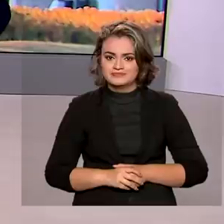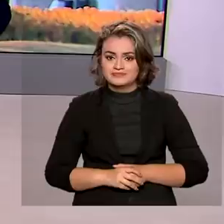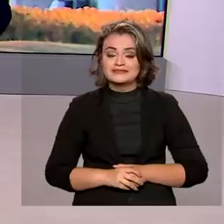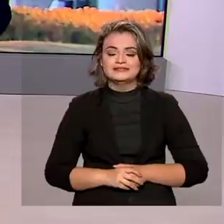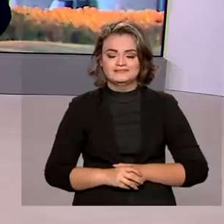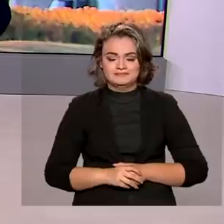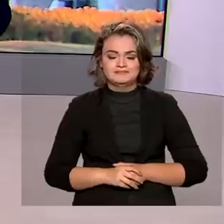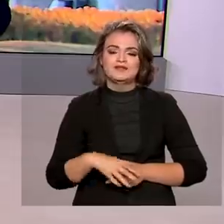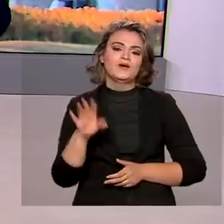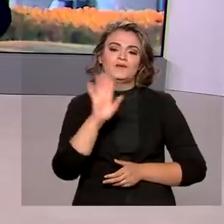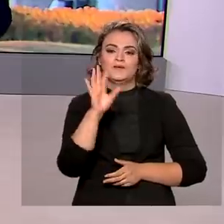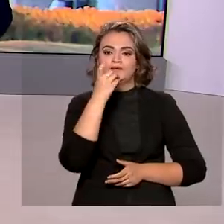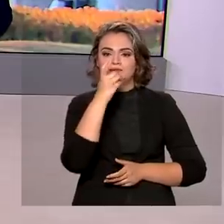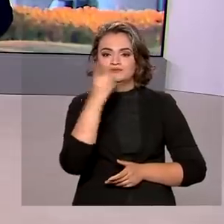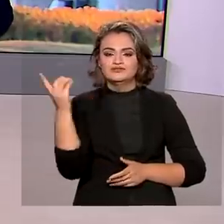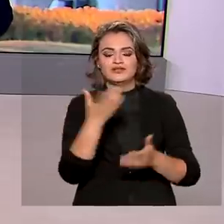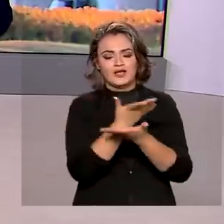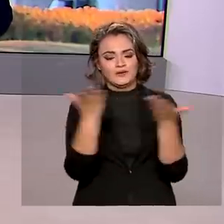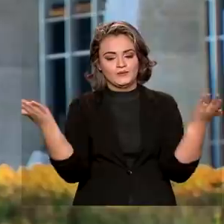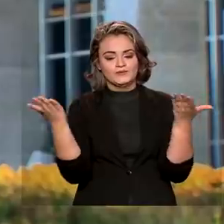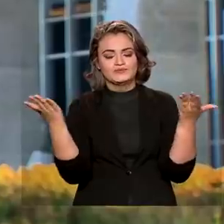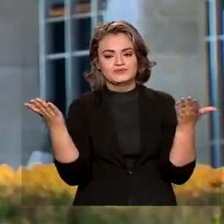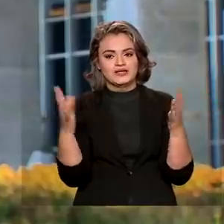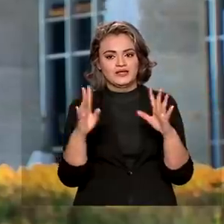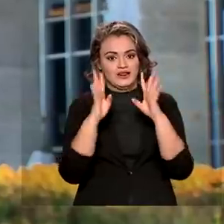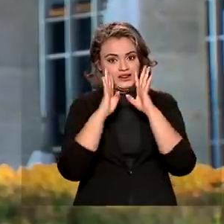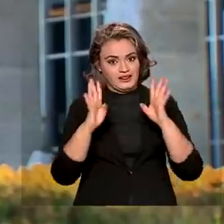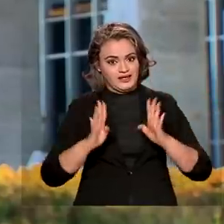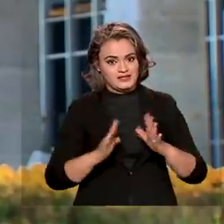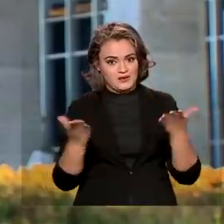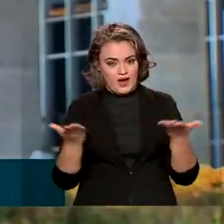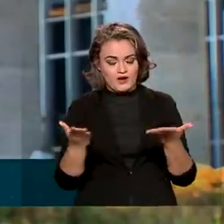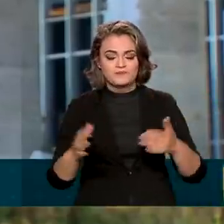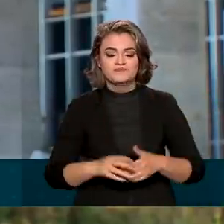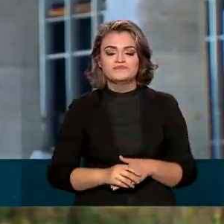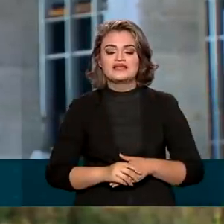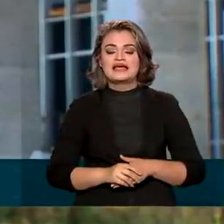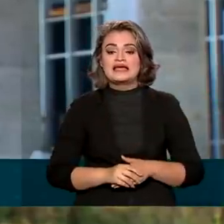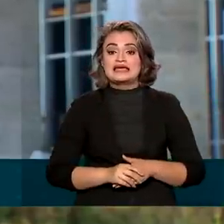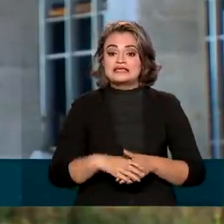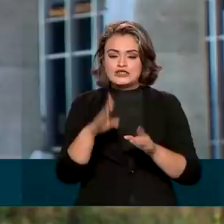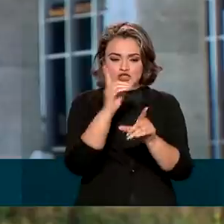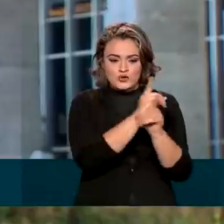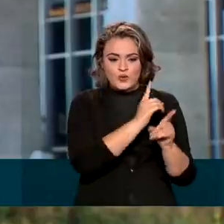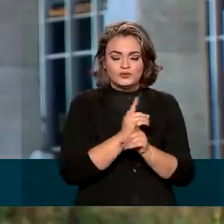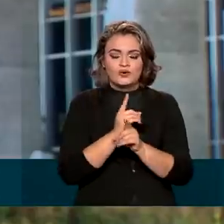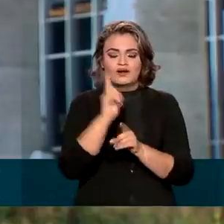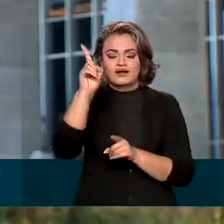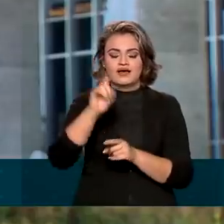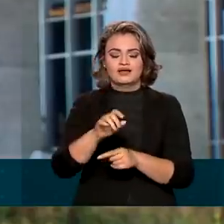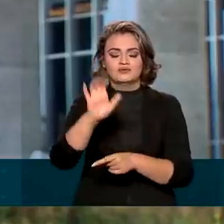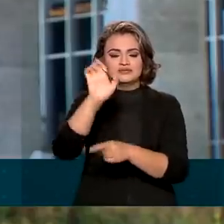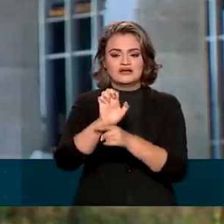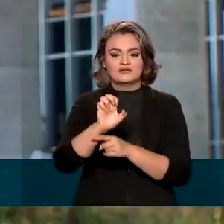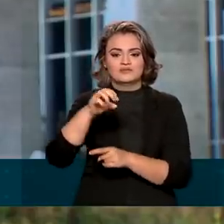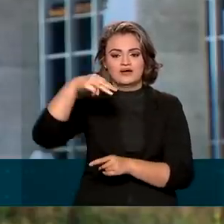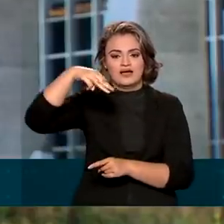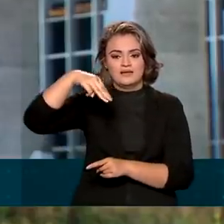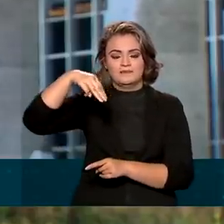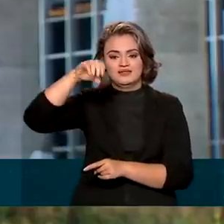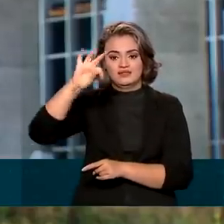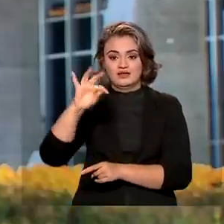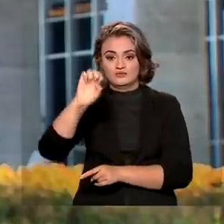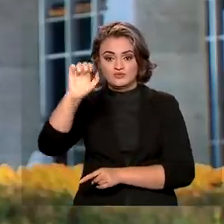Oi, Renata. Bom dia pra você, bom dia pra todo mundo que acompanha a TV Brasil. Essa apreensão foi em Mato Grosso do Sul, no município de